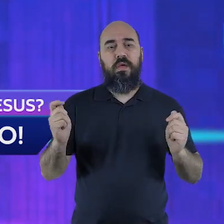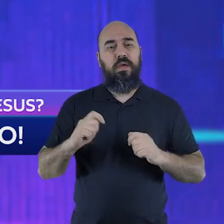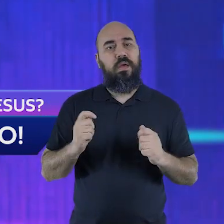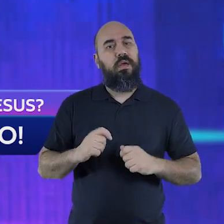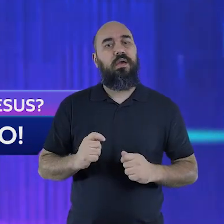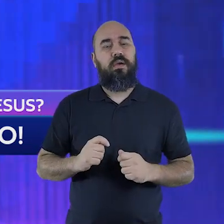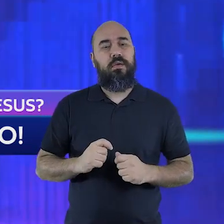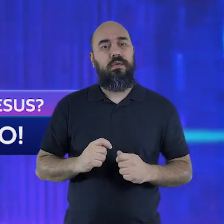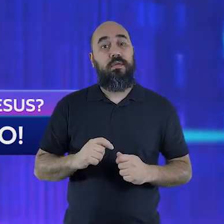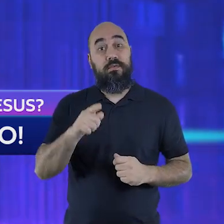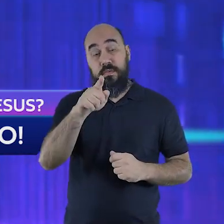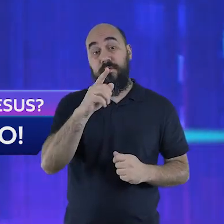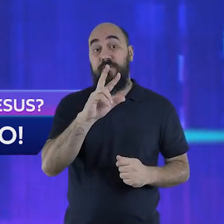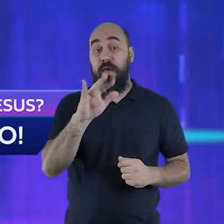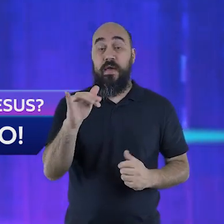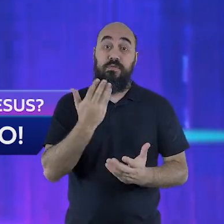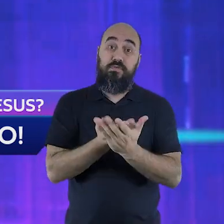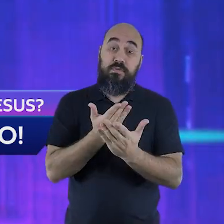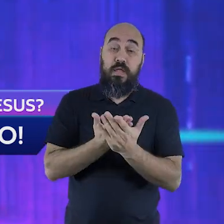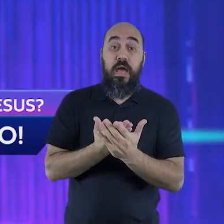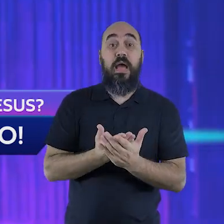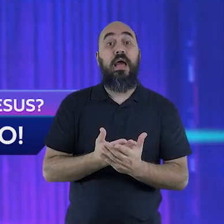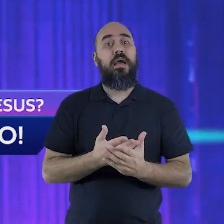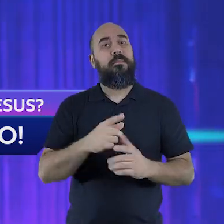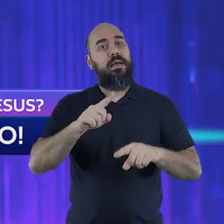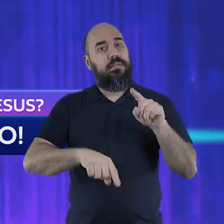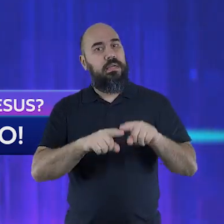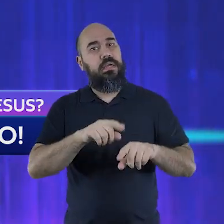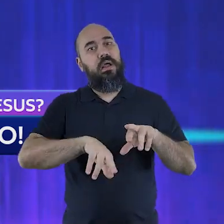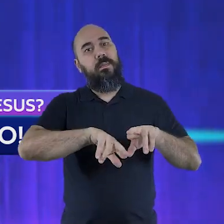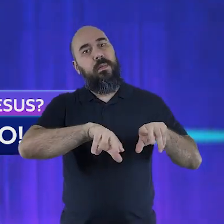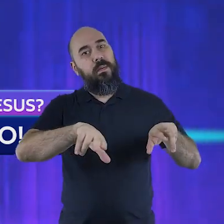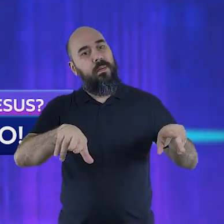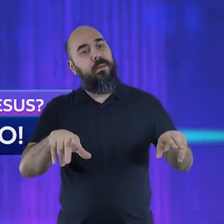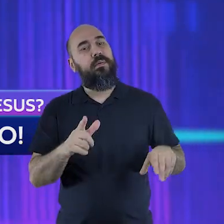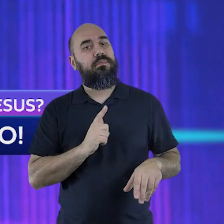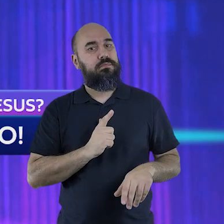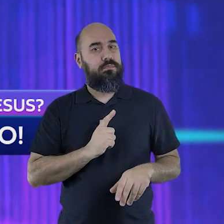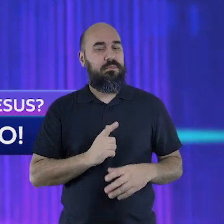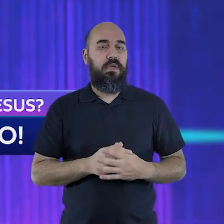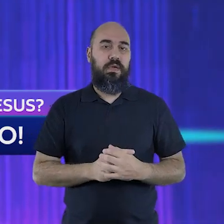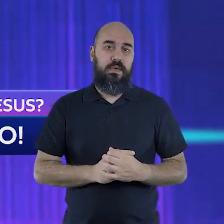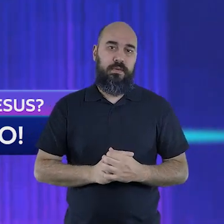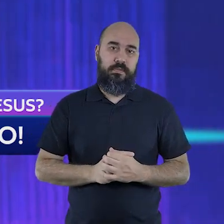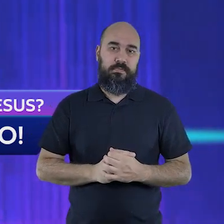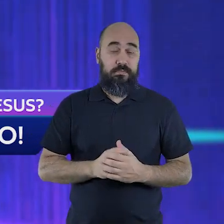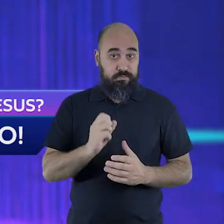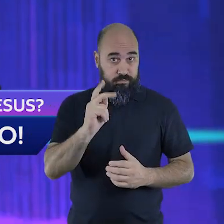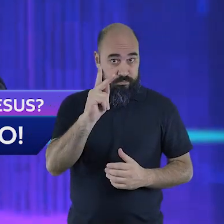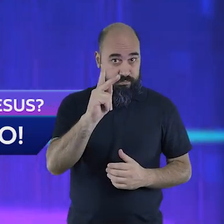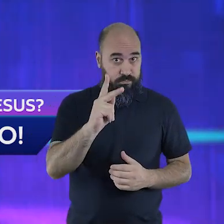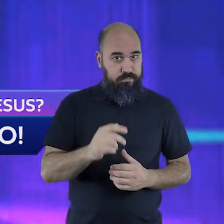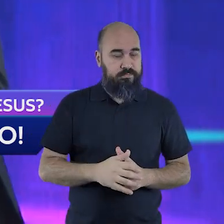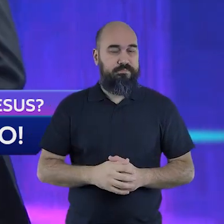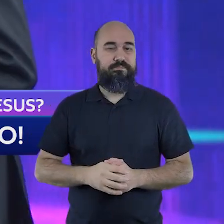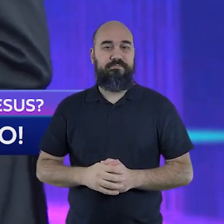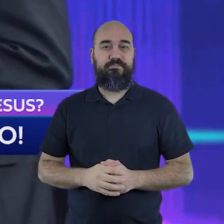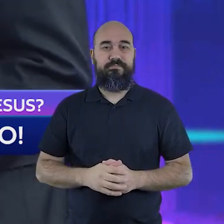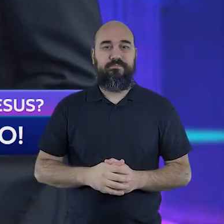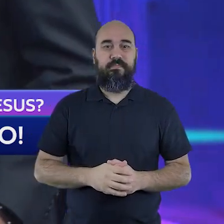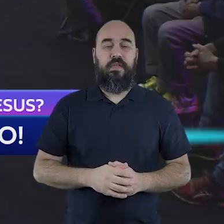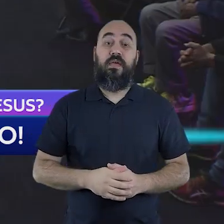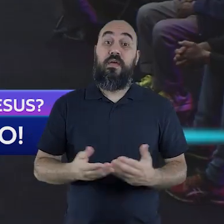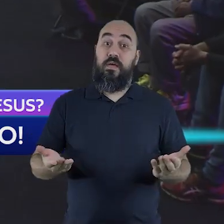E lá você vai ser aluno da escola bíblica e conhecer outros materiais que temos à sua disposição. Tudo certo? Então